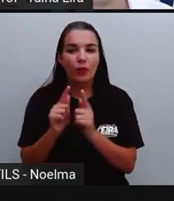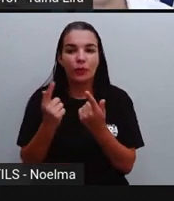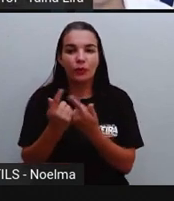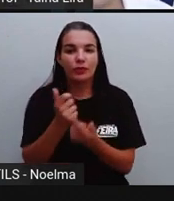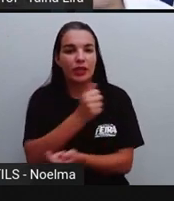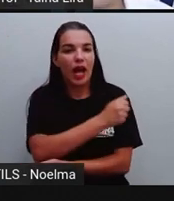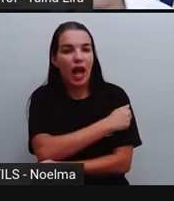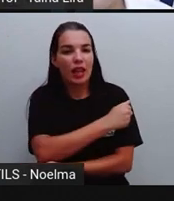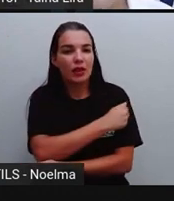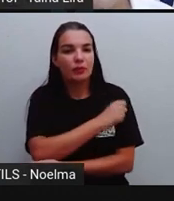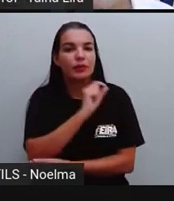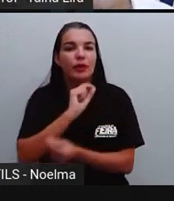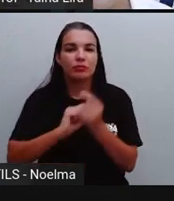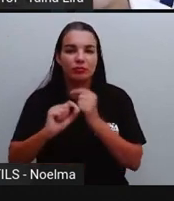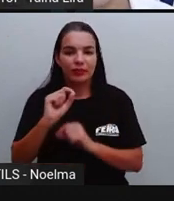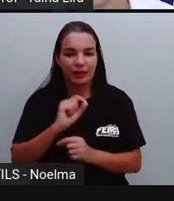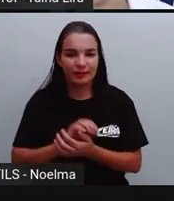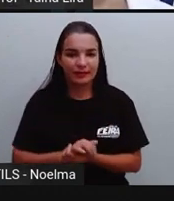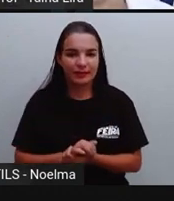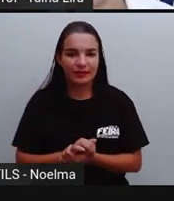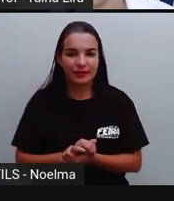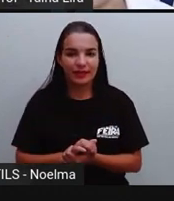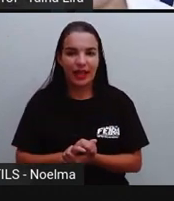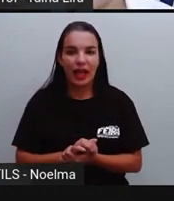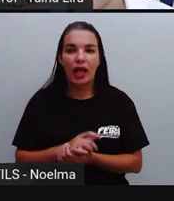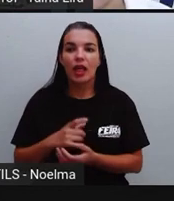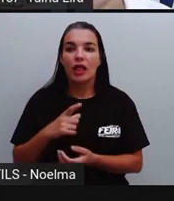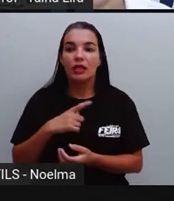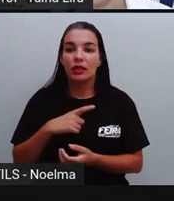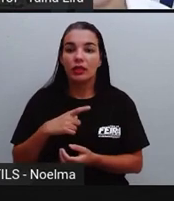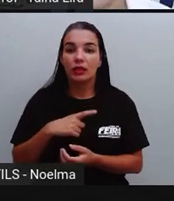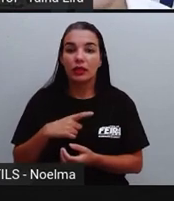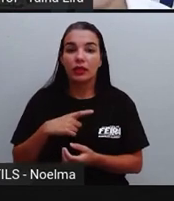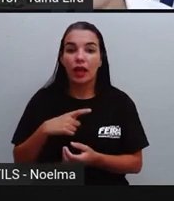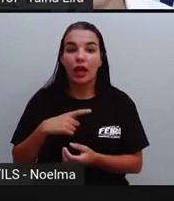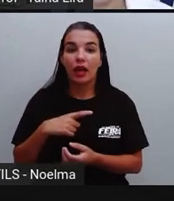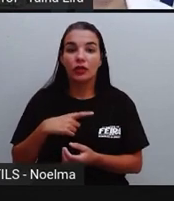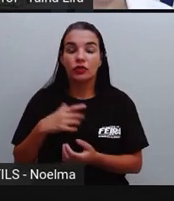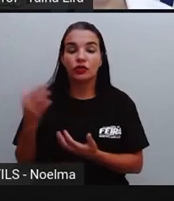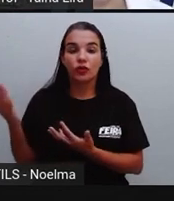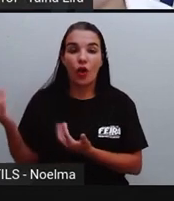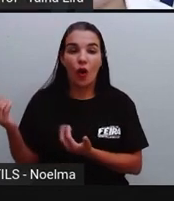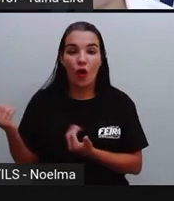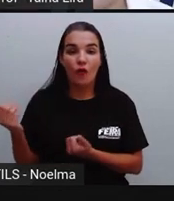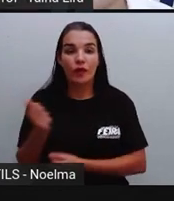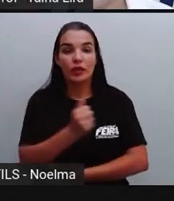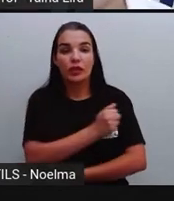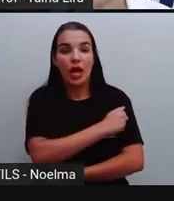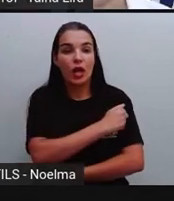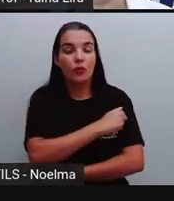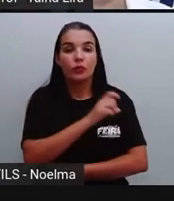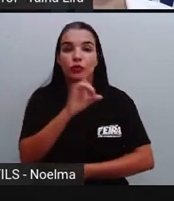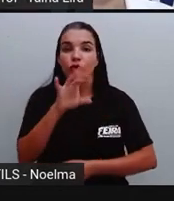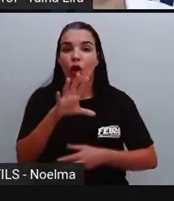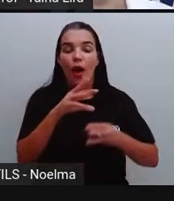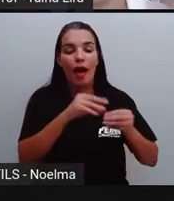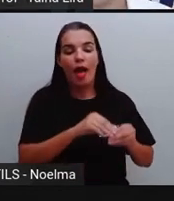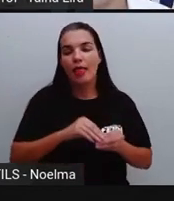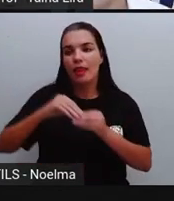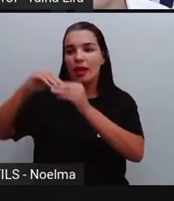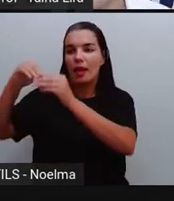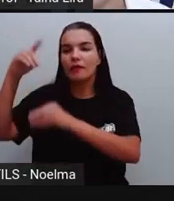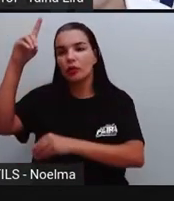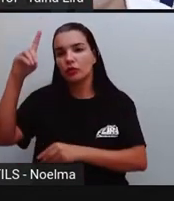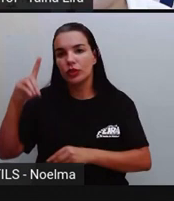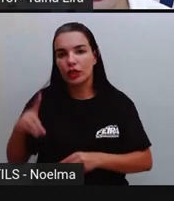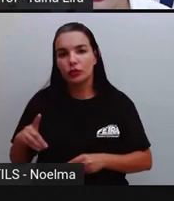Diante da direção da escola. É formada aí por jovens, tá? Que vão levar para a direção da escola Todo o